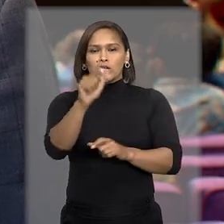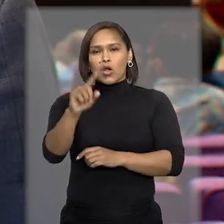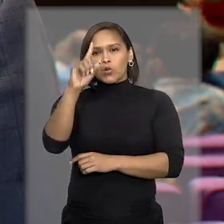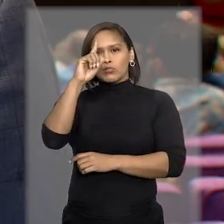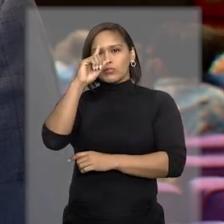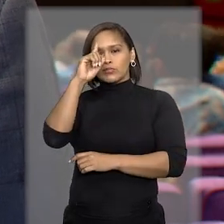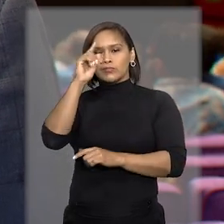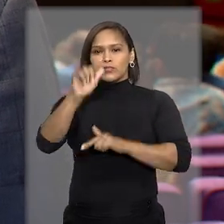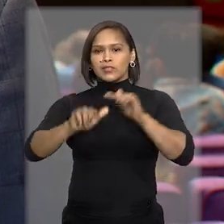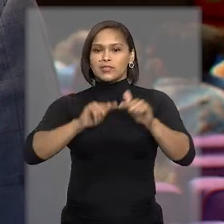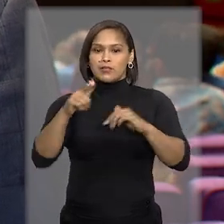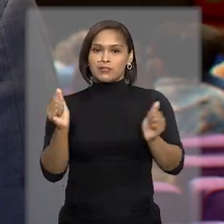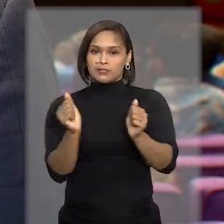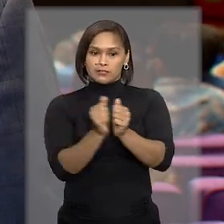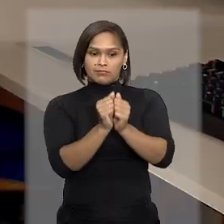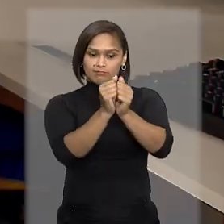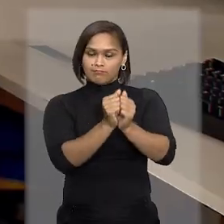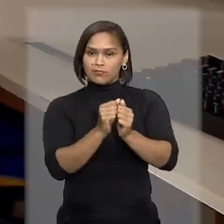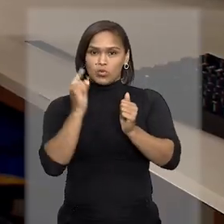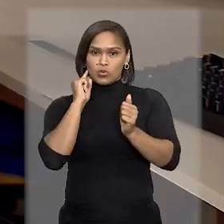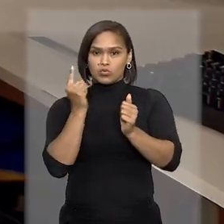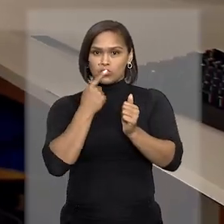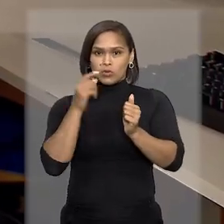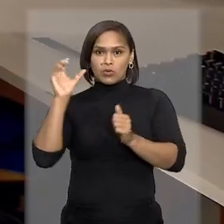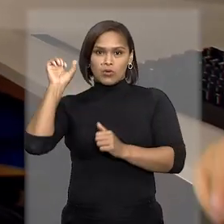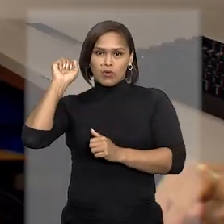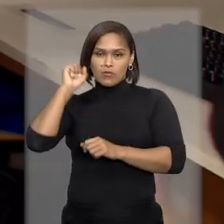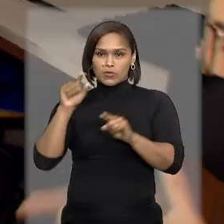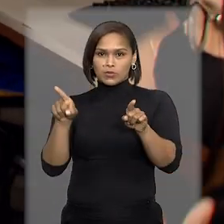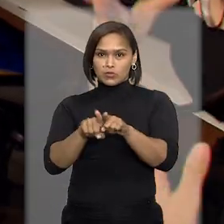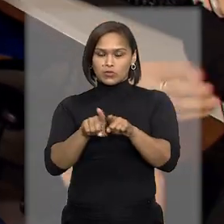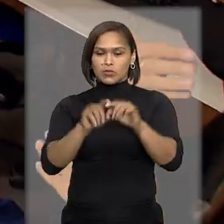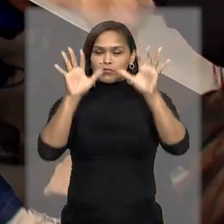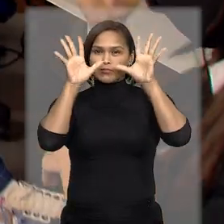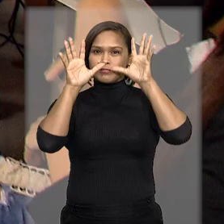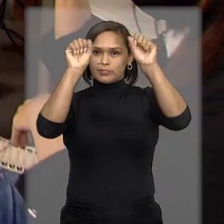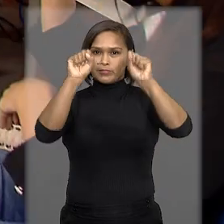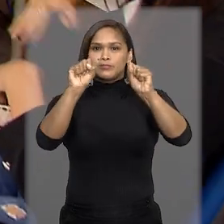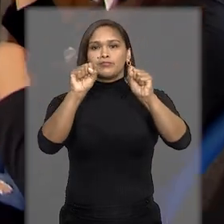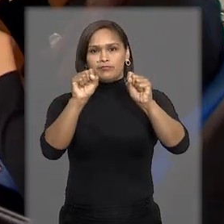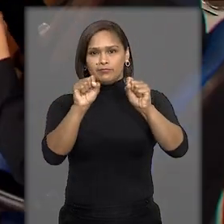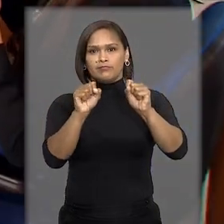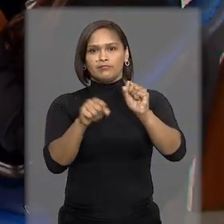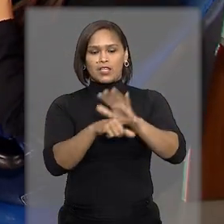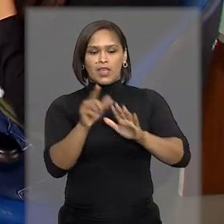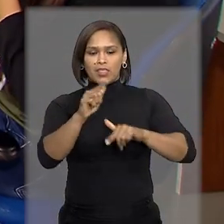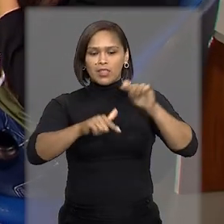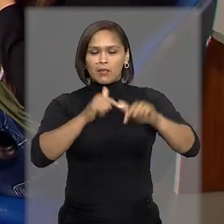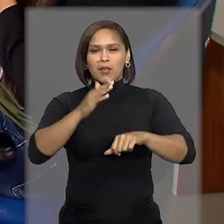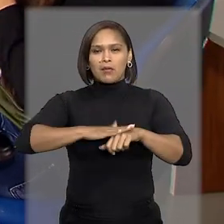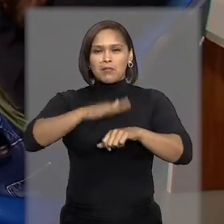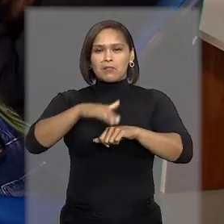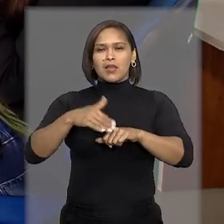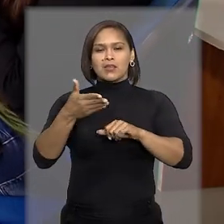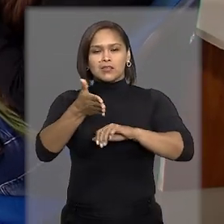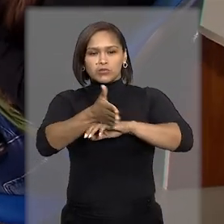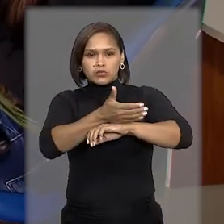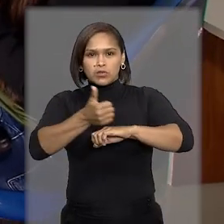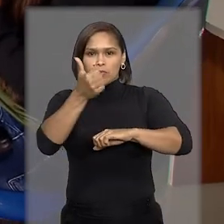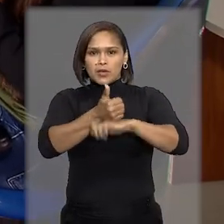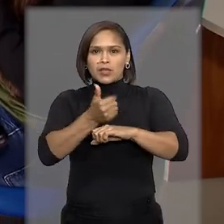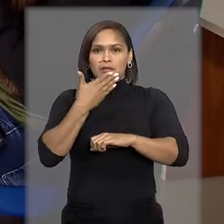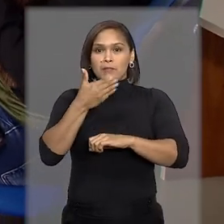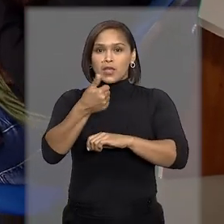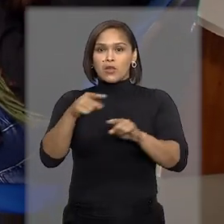trabalhar juntos, trabalhar por um tribunal mais produtivo, de mais